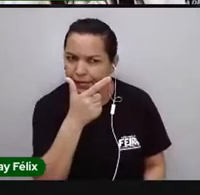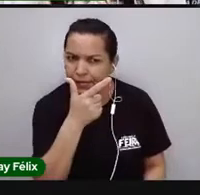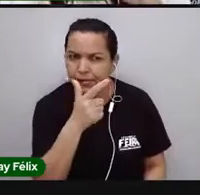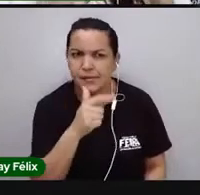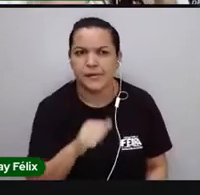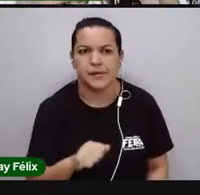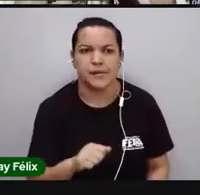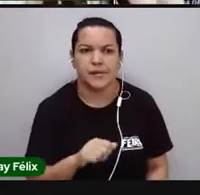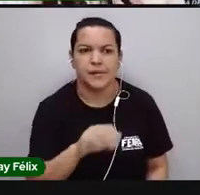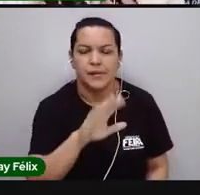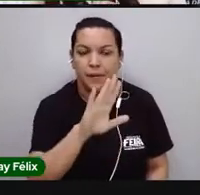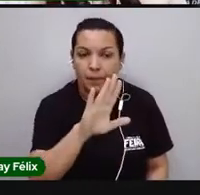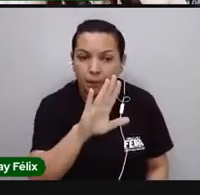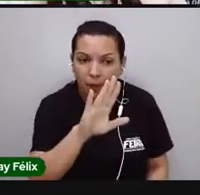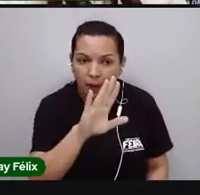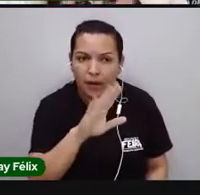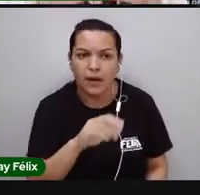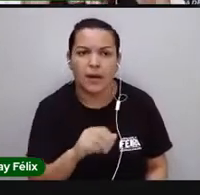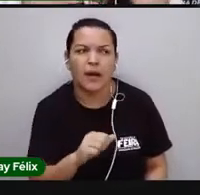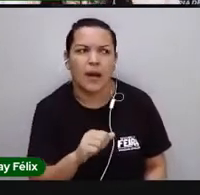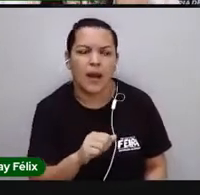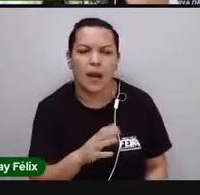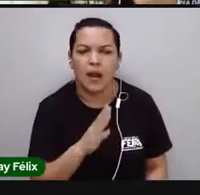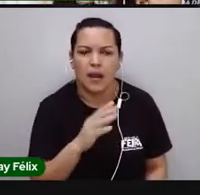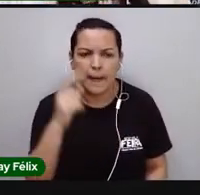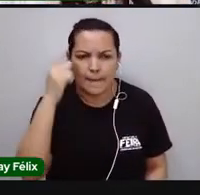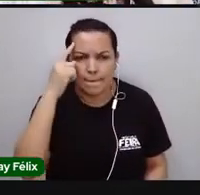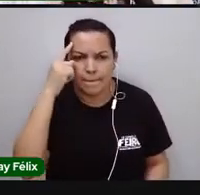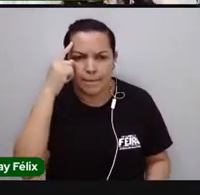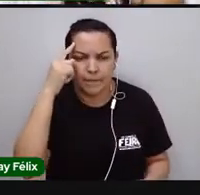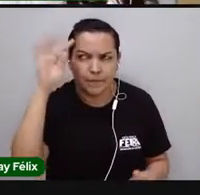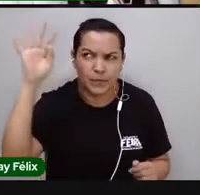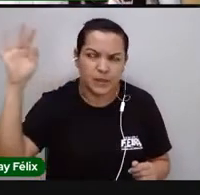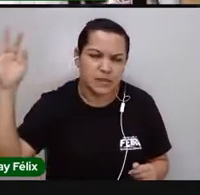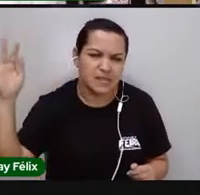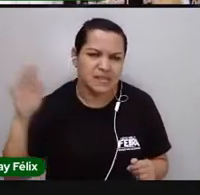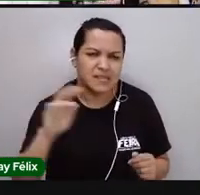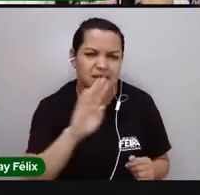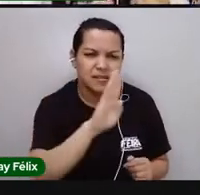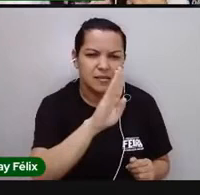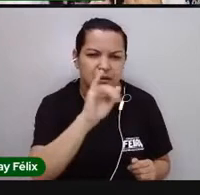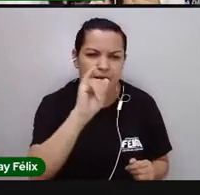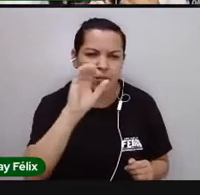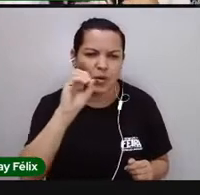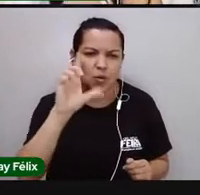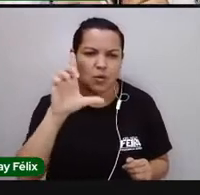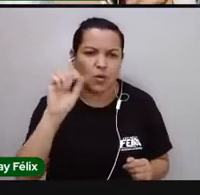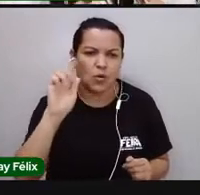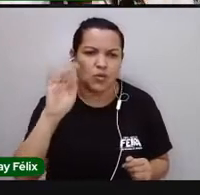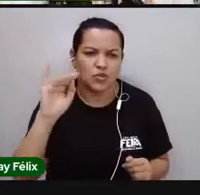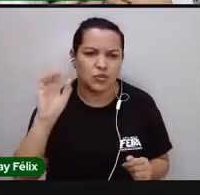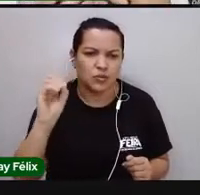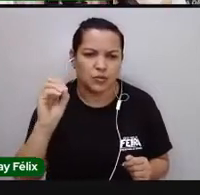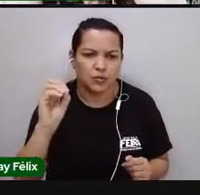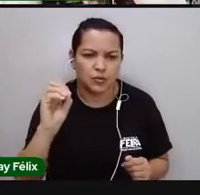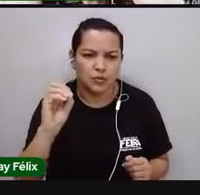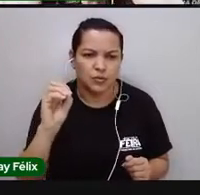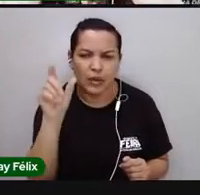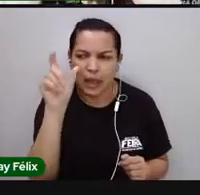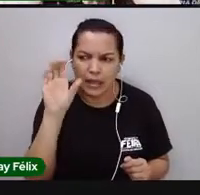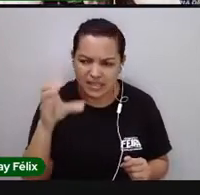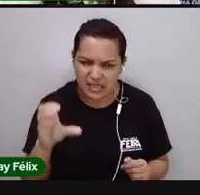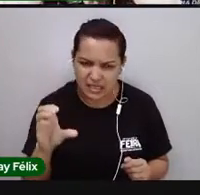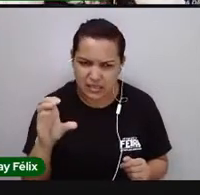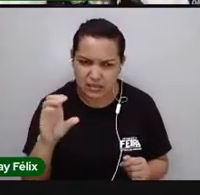é essa estrutura, né, e esse pensamento biológico que foi lá de Linneu e que foi sendo passado